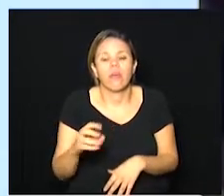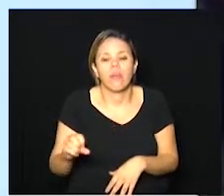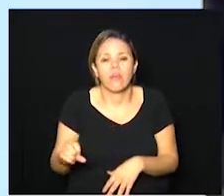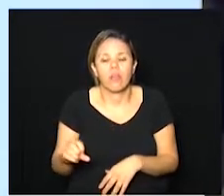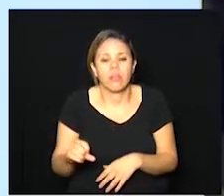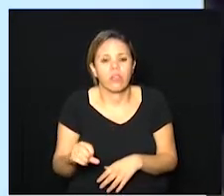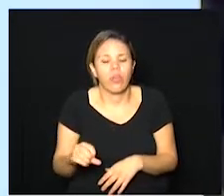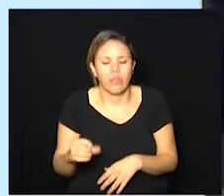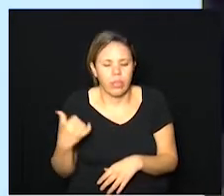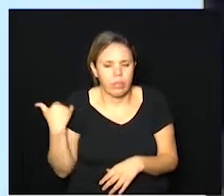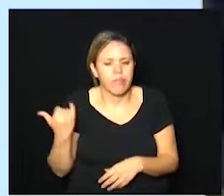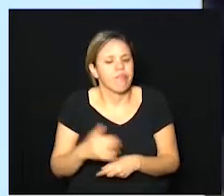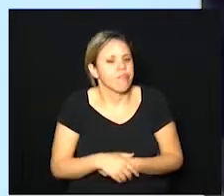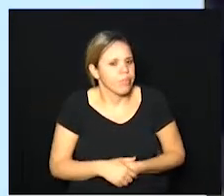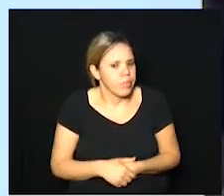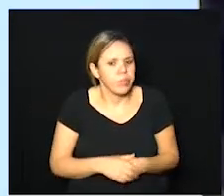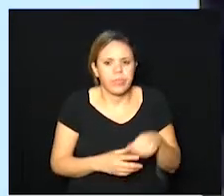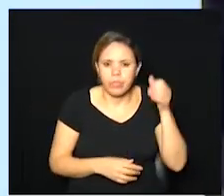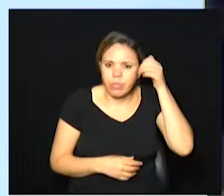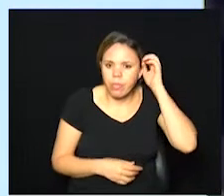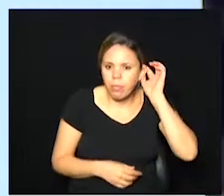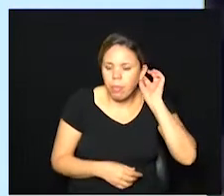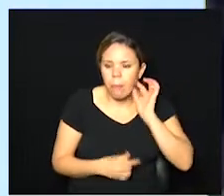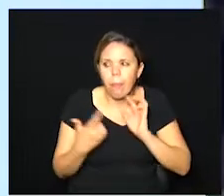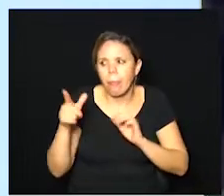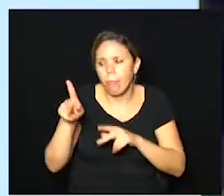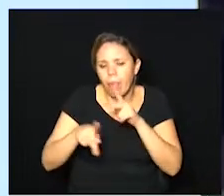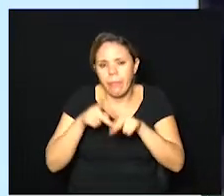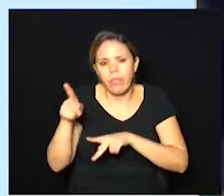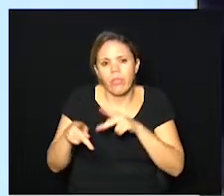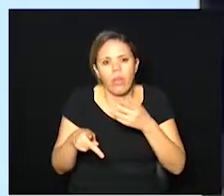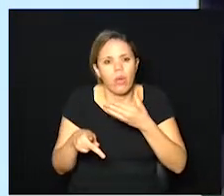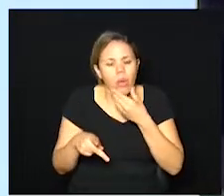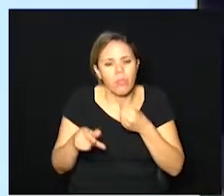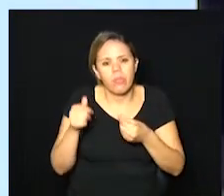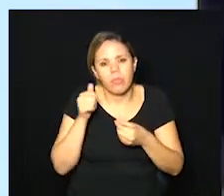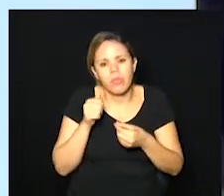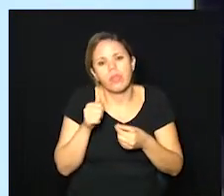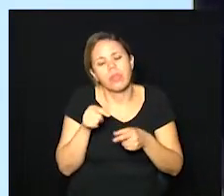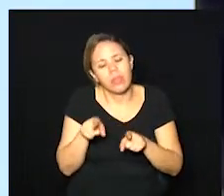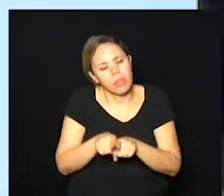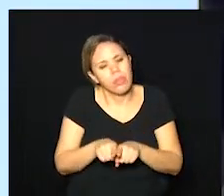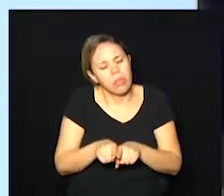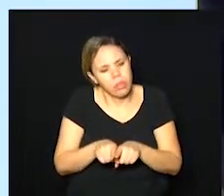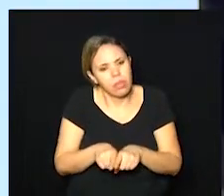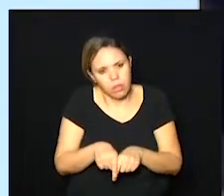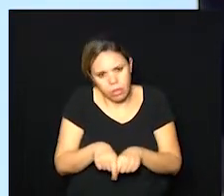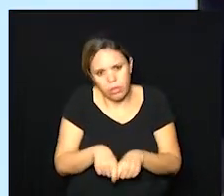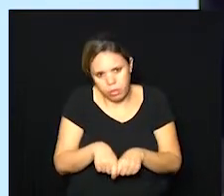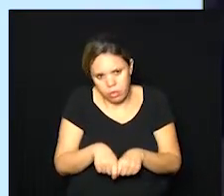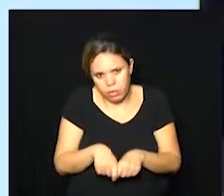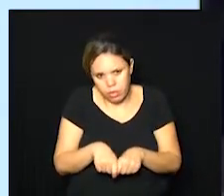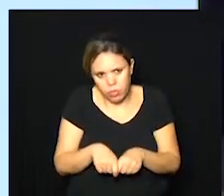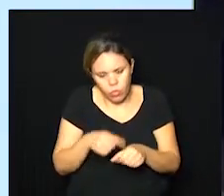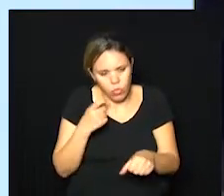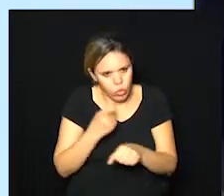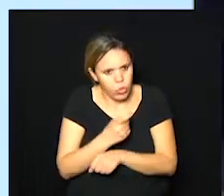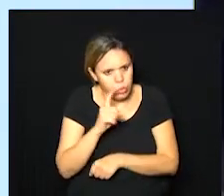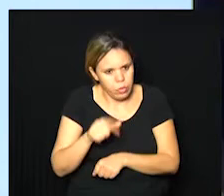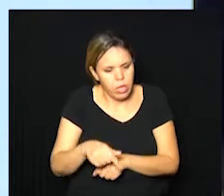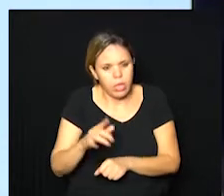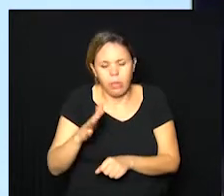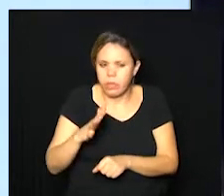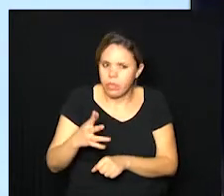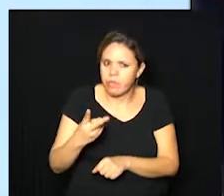perdão foi 49 anos entre os do sexo masculino então os notificados estão na